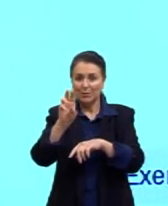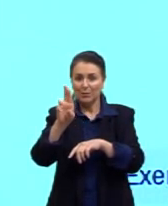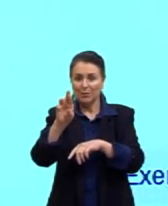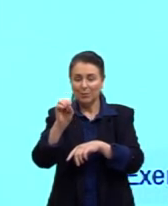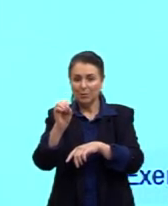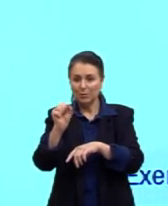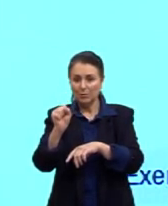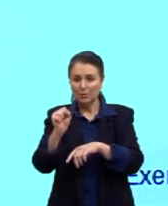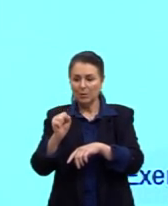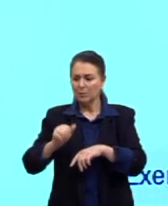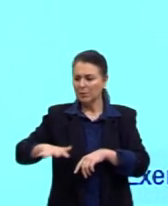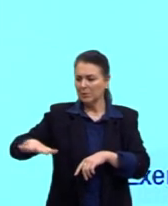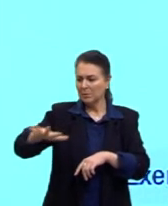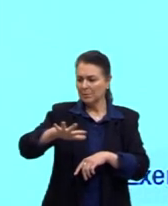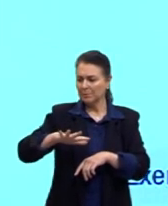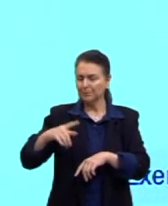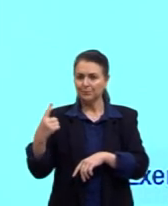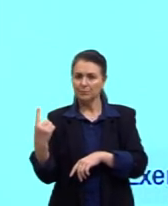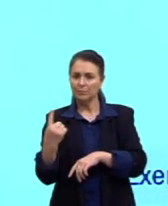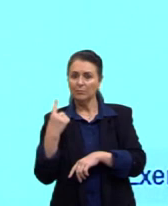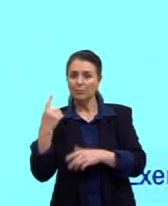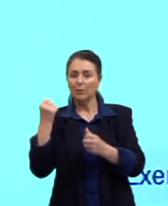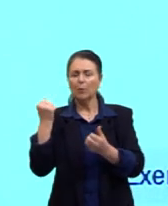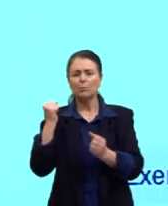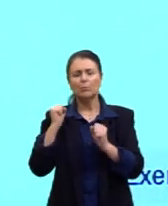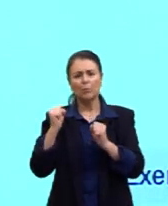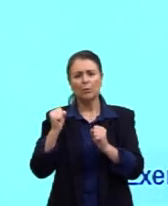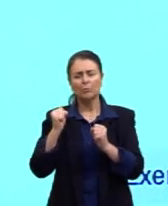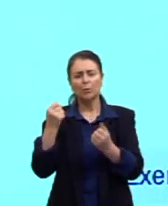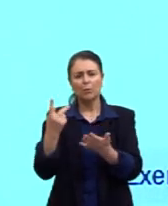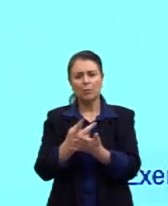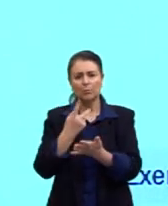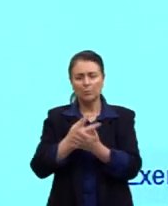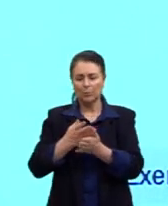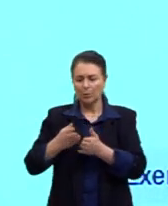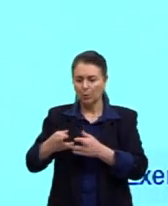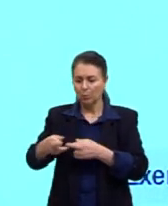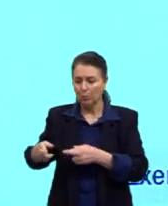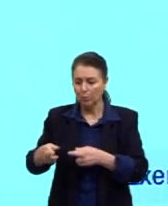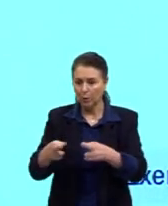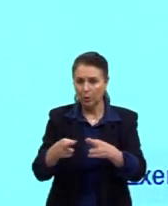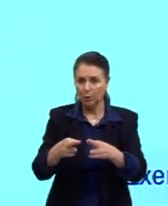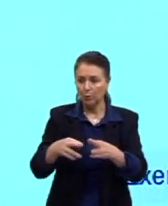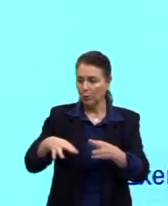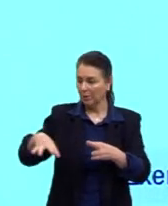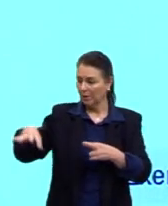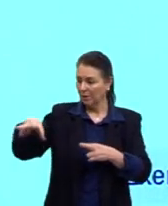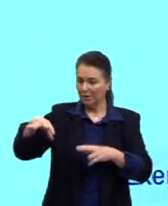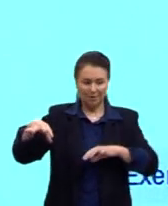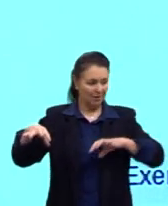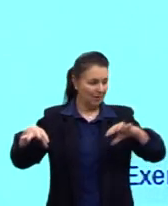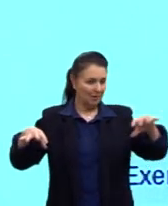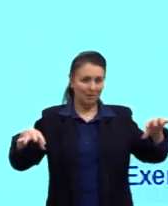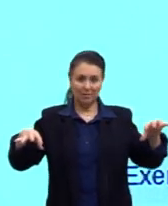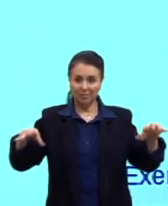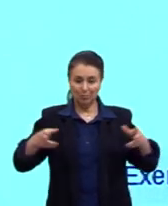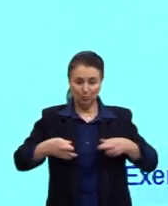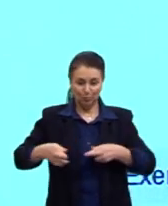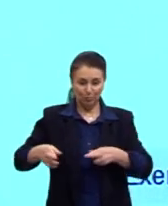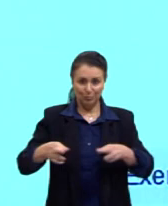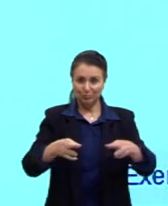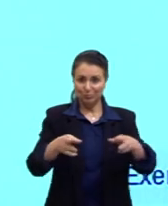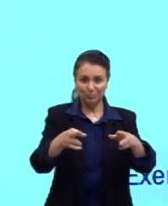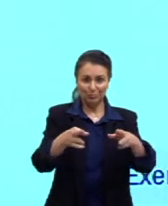geograficamente isoladas? Pode acontecer de passar um rio no meio lá onde a população